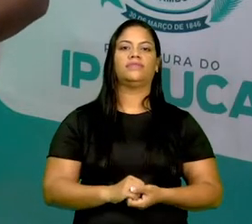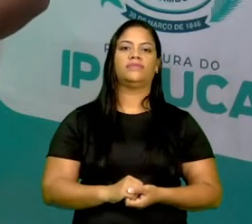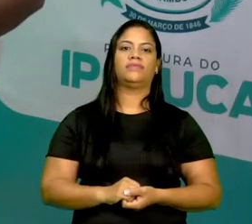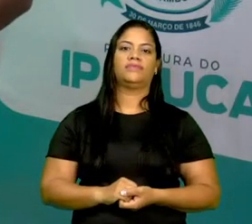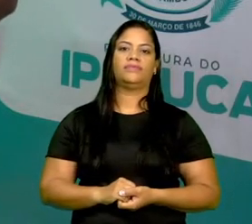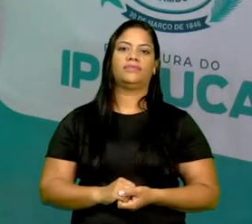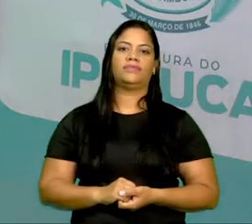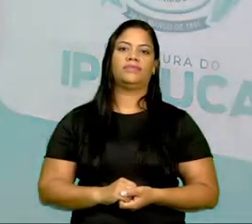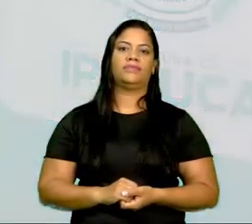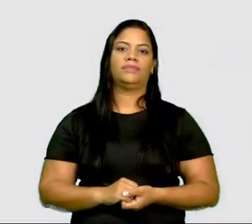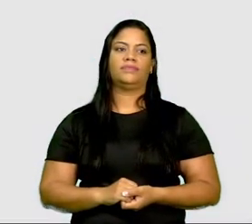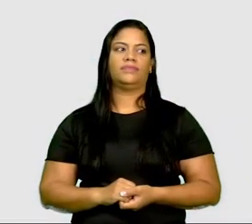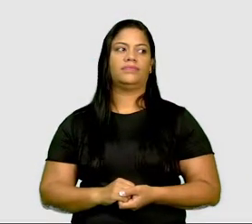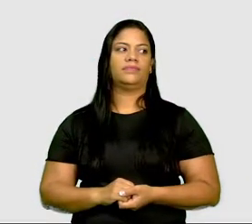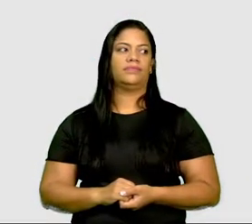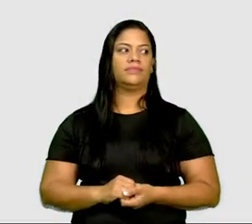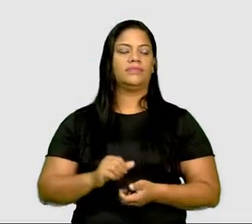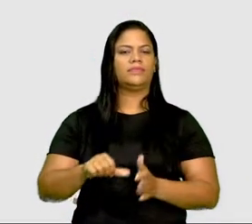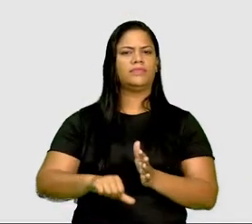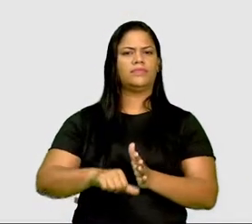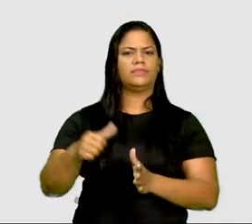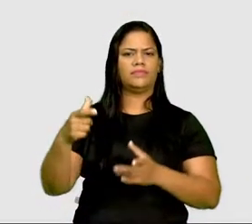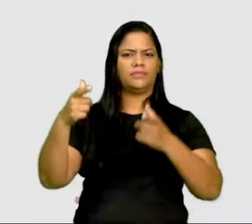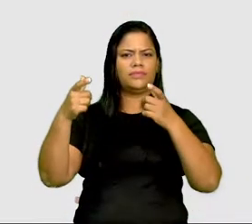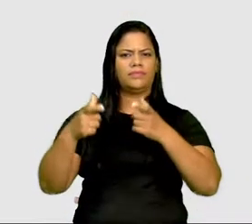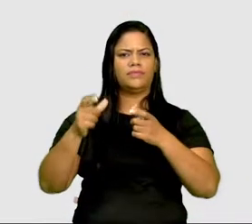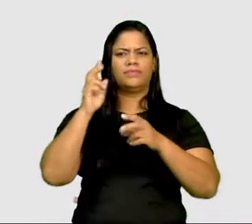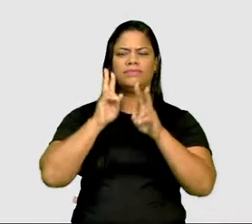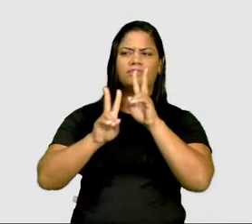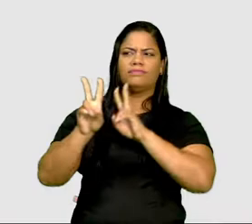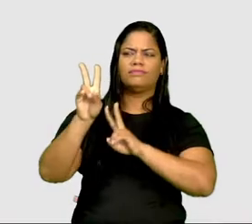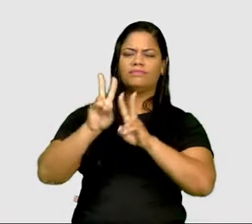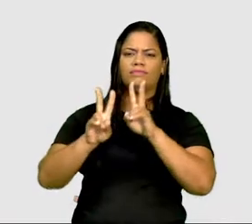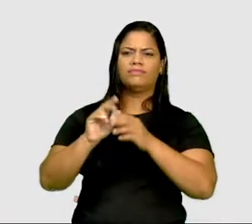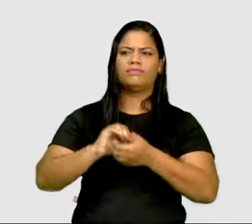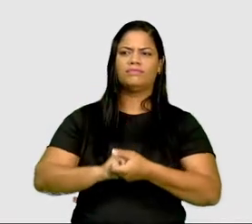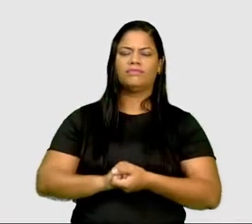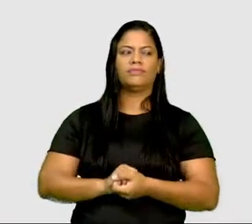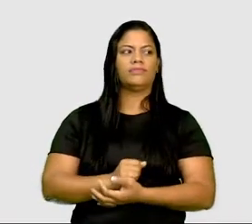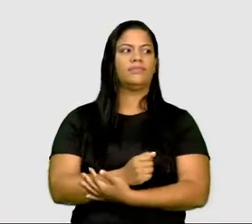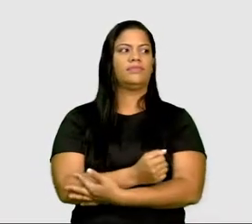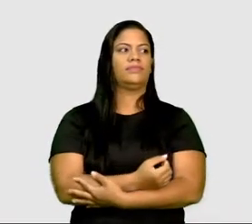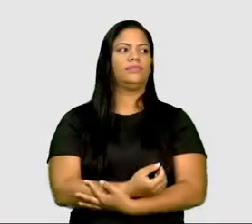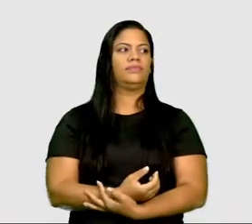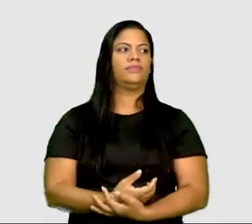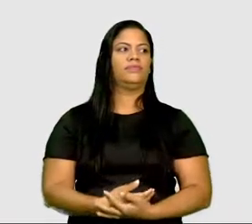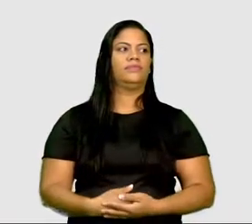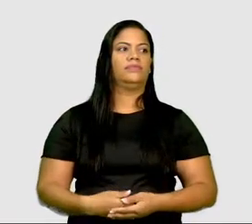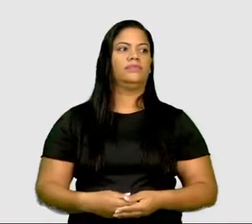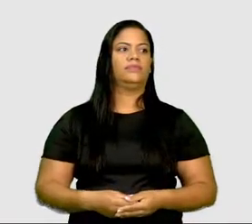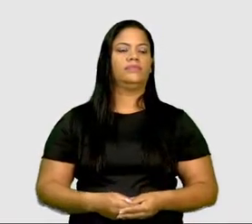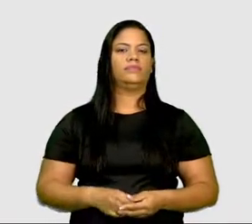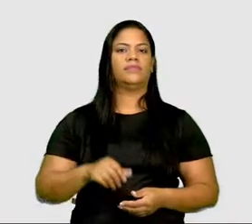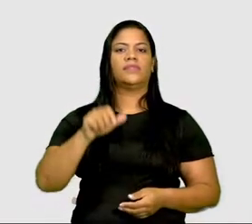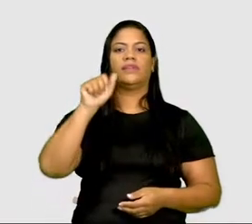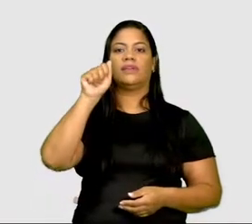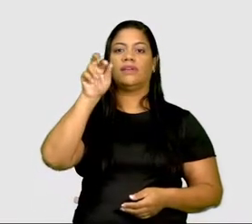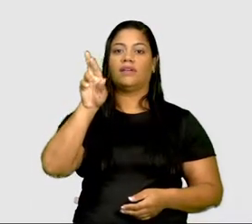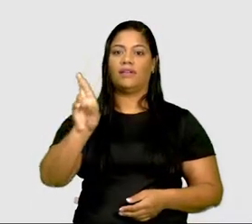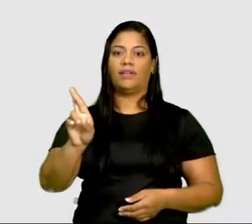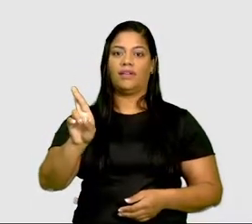Então, vamos lá analisar o primeiro elemento do ambiente, que é o ar.